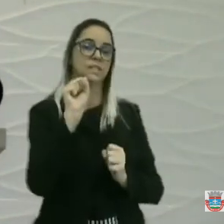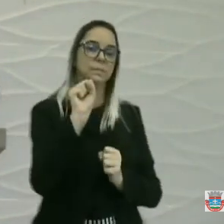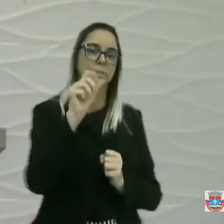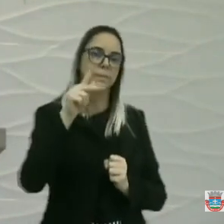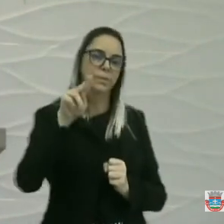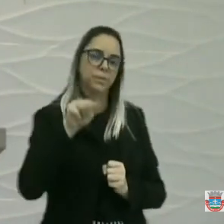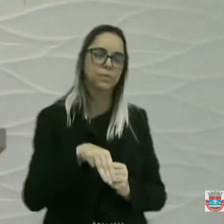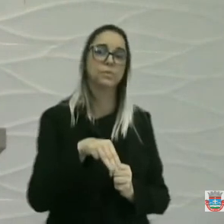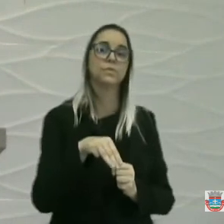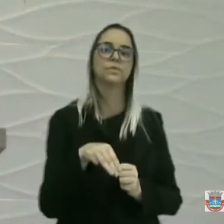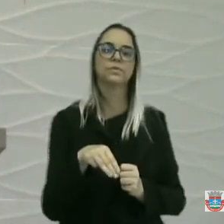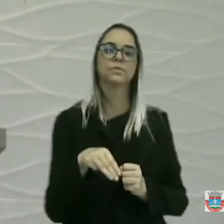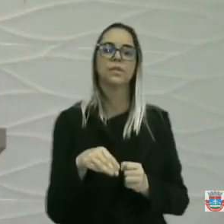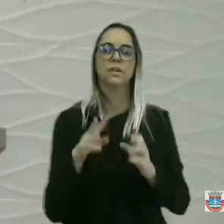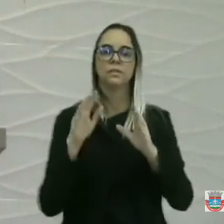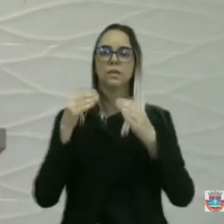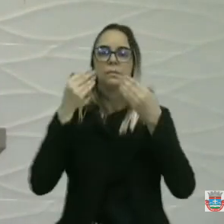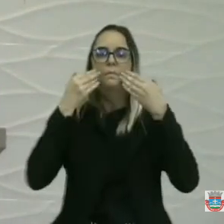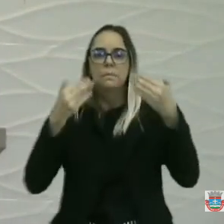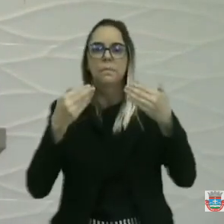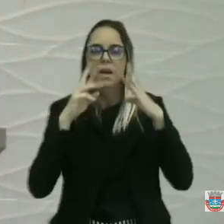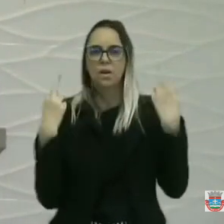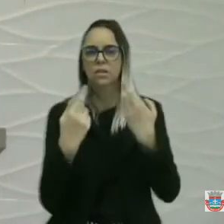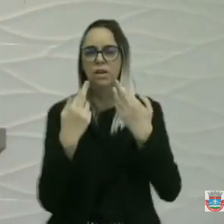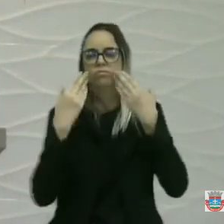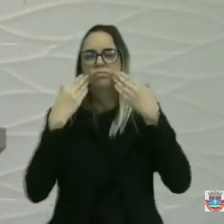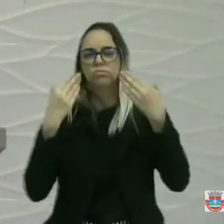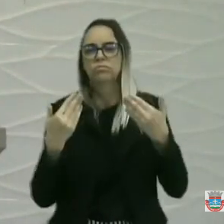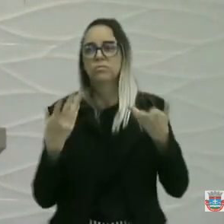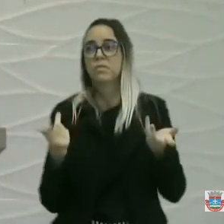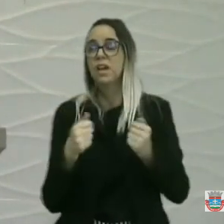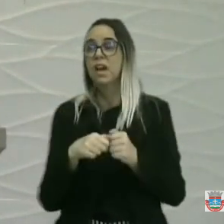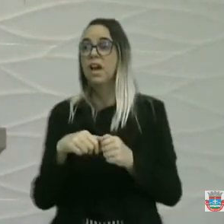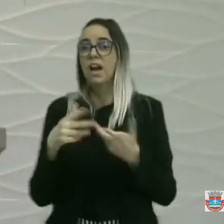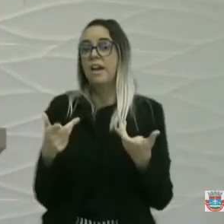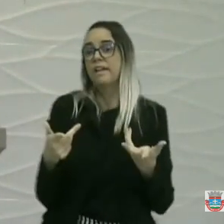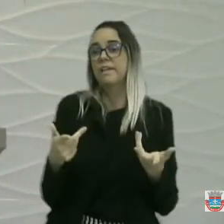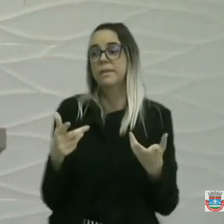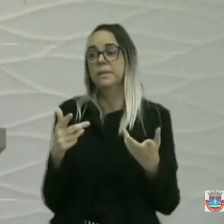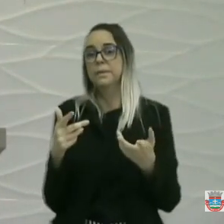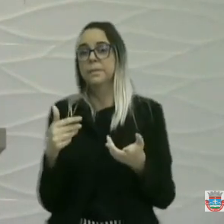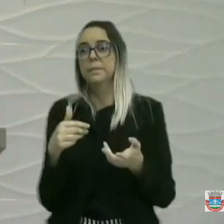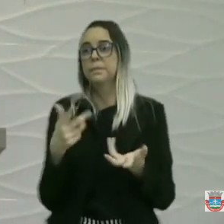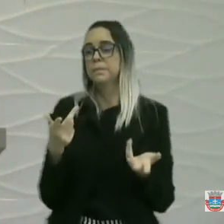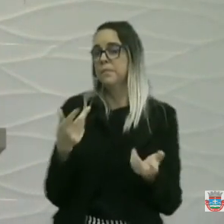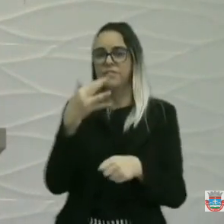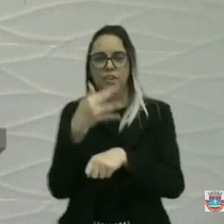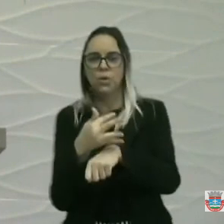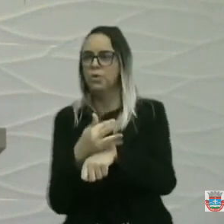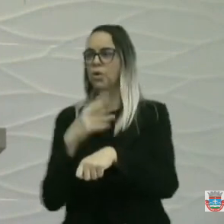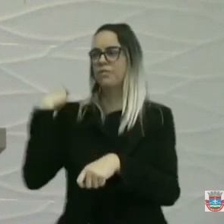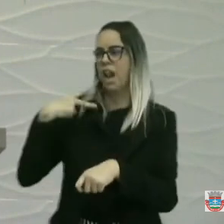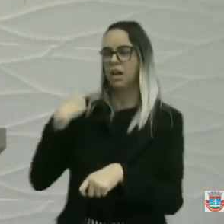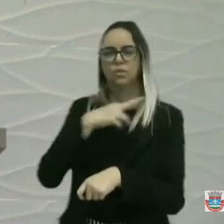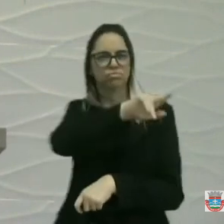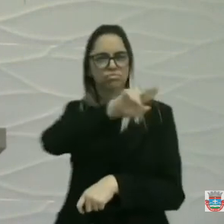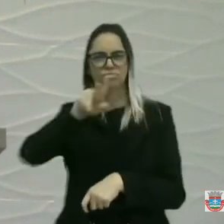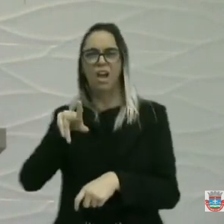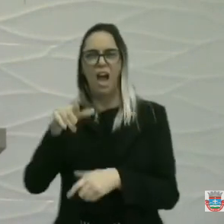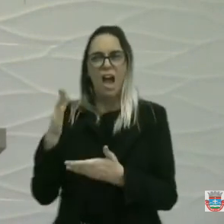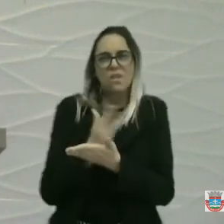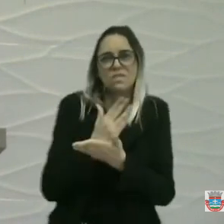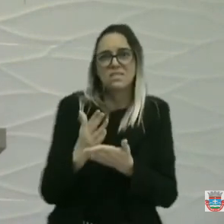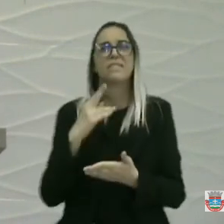e essa casa concedeu que os vereadores da situação faltaram à sessão da audiência pública.